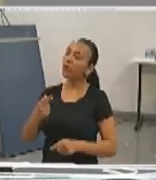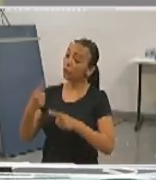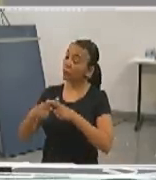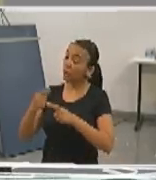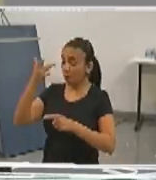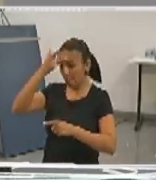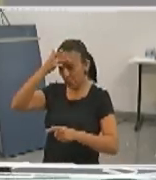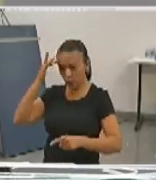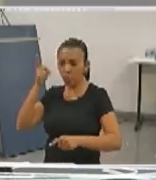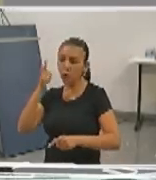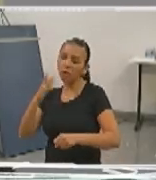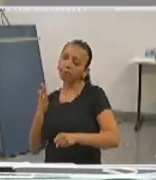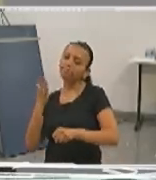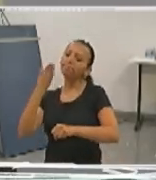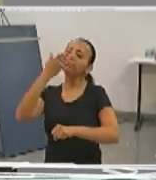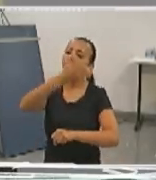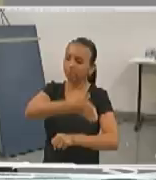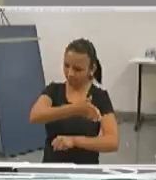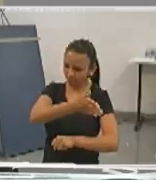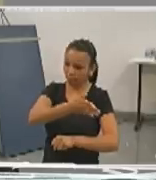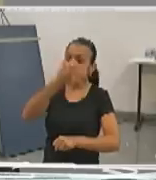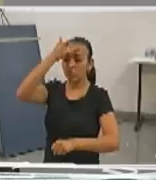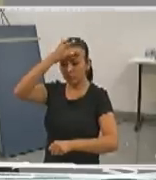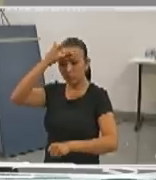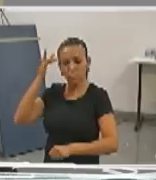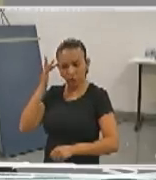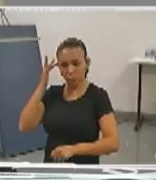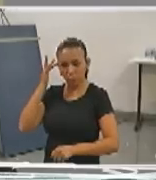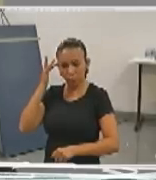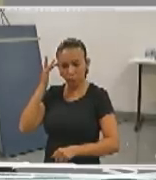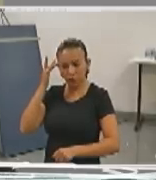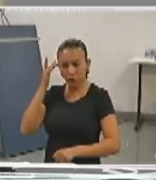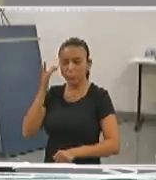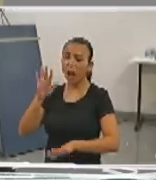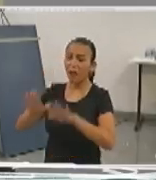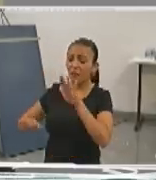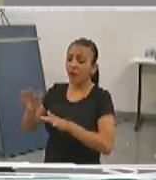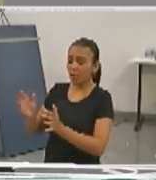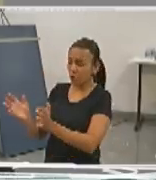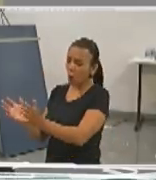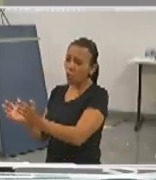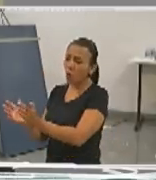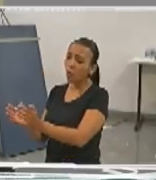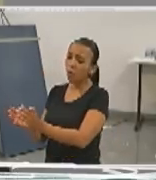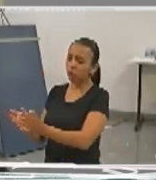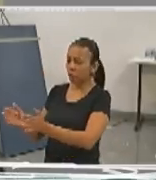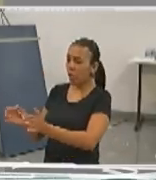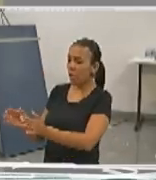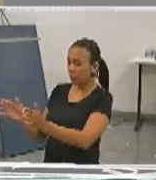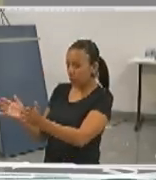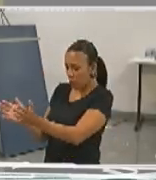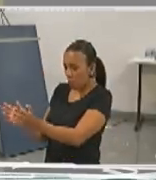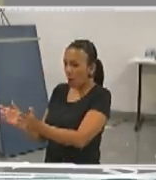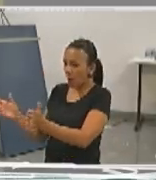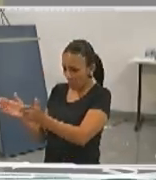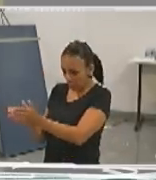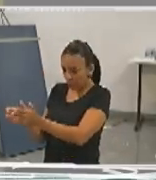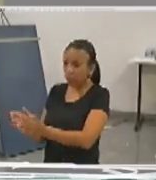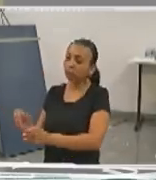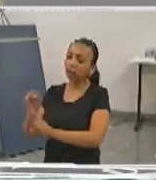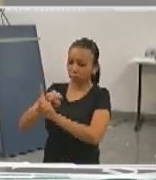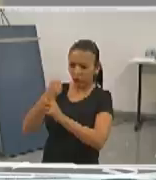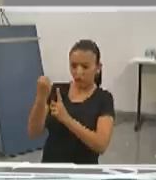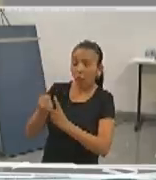das pessoas pertencentes às minorias sociais, sobretudo aos